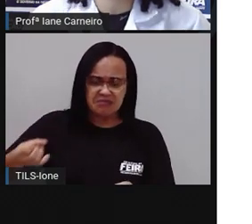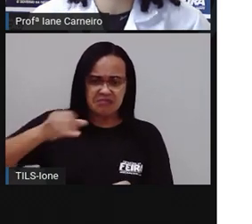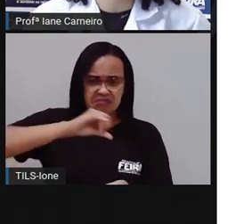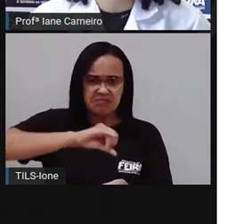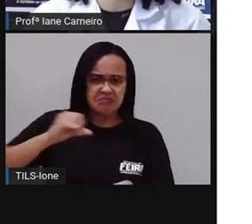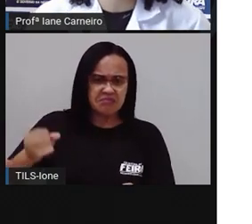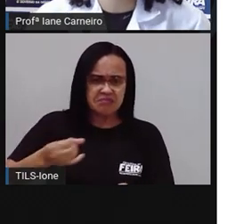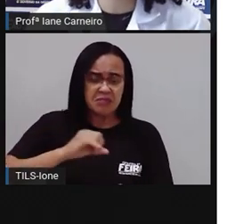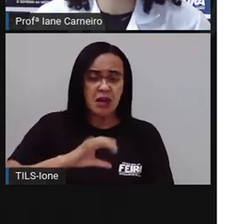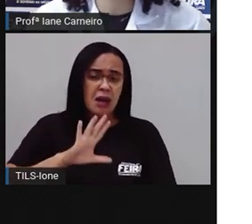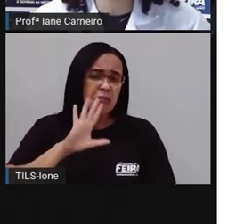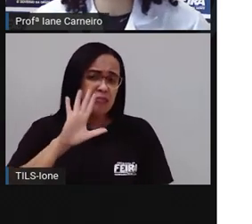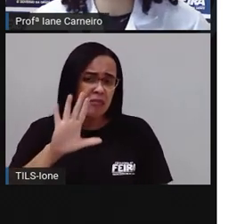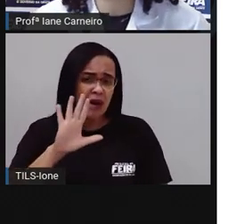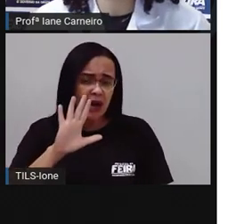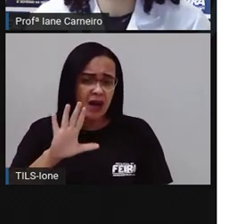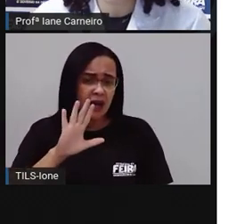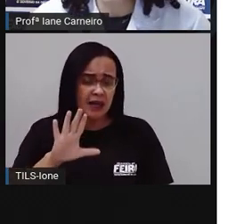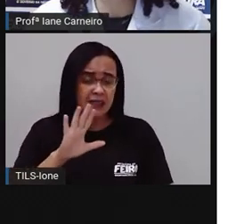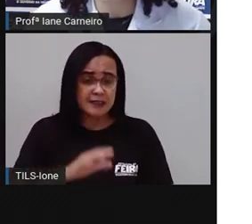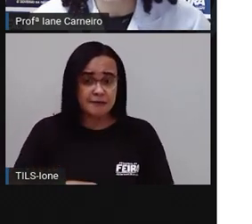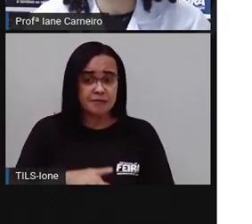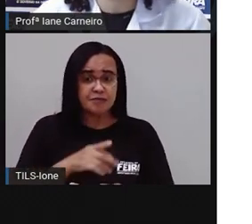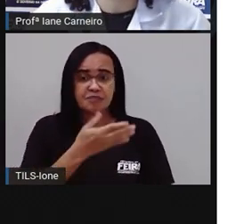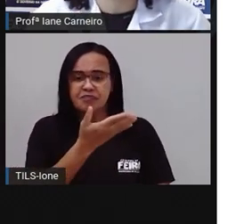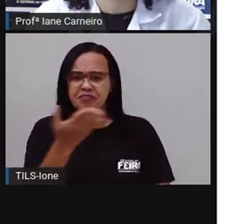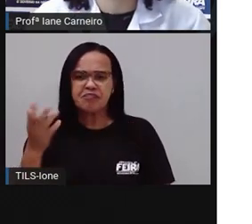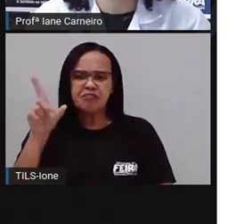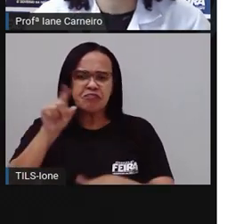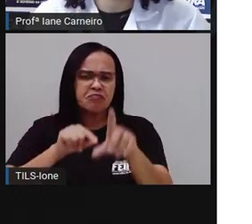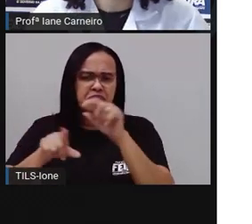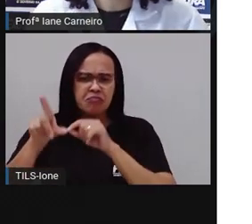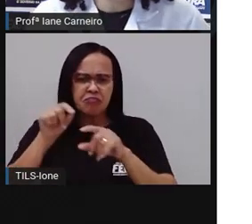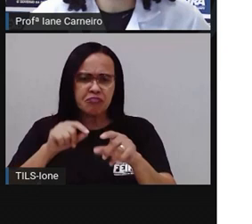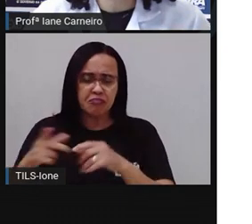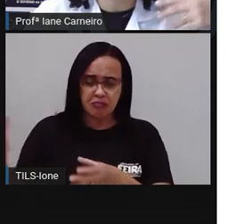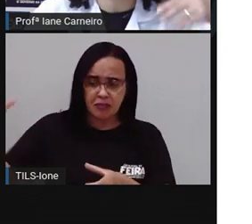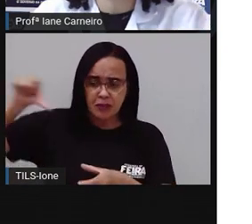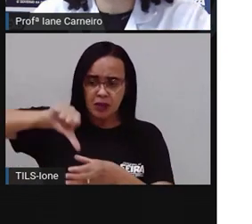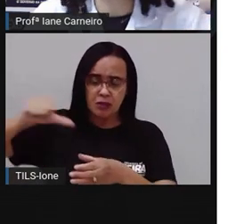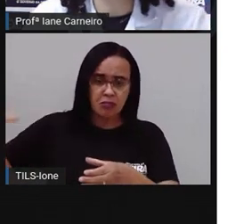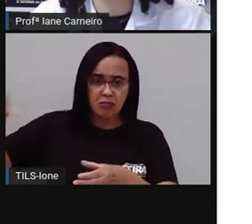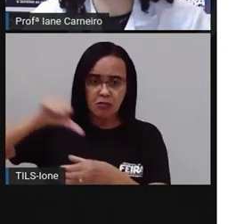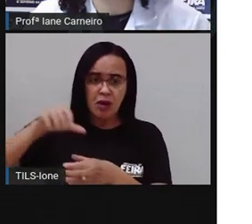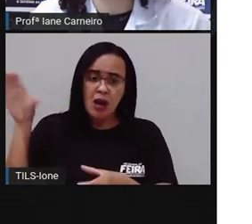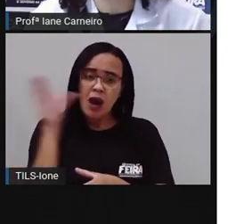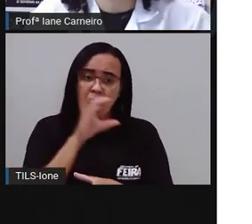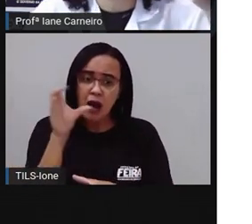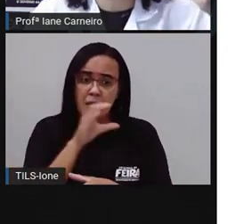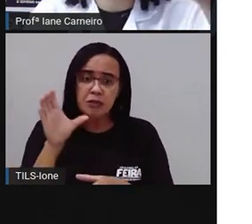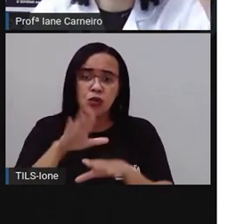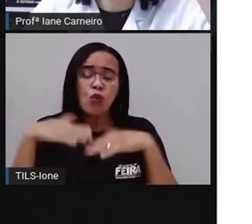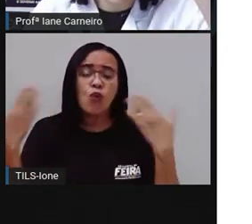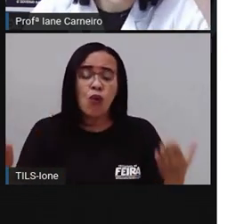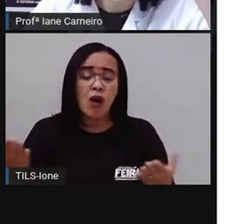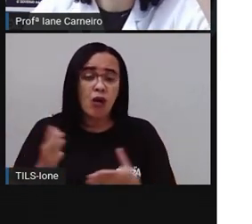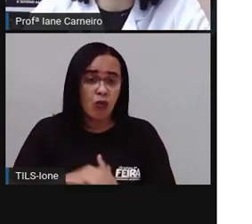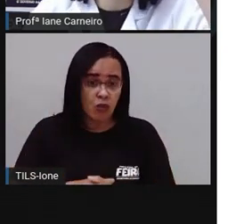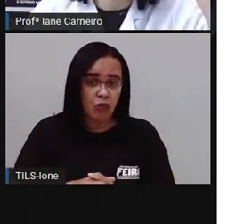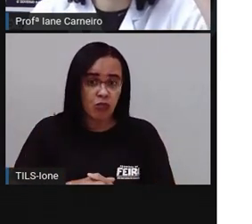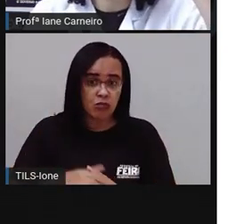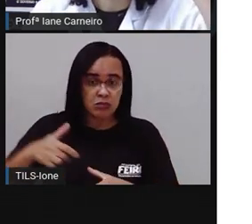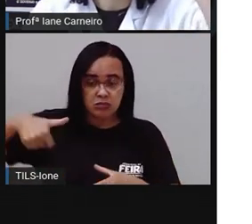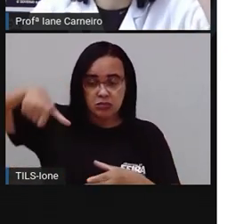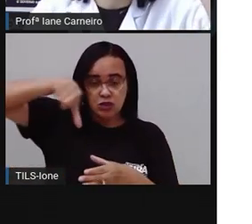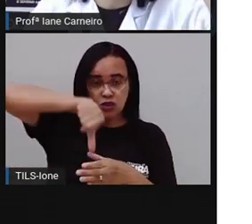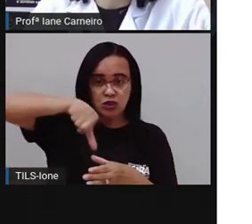objetos aqui, a gente consegue encher o balde mais rápido? Onde é que cabe mais líquido? É numa jarra? É